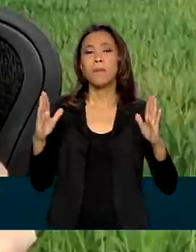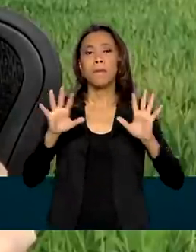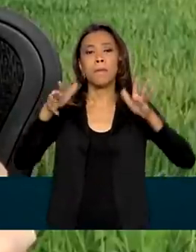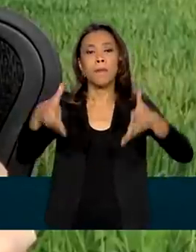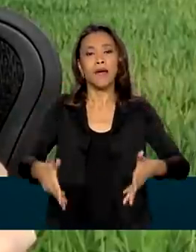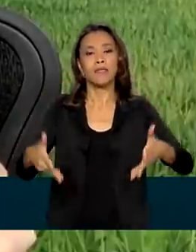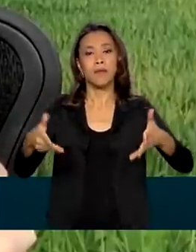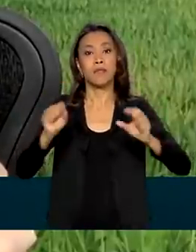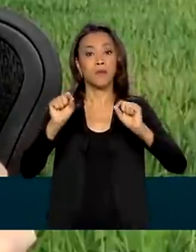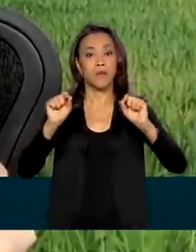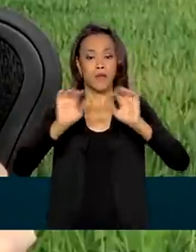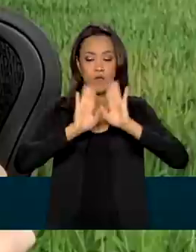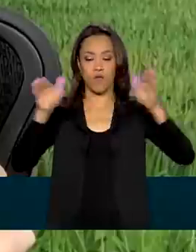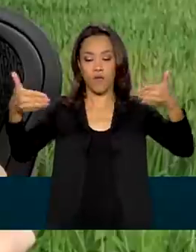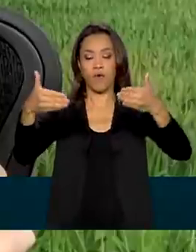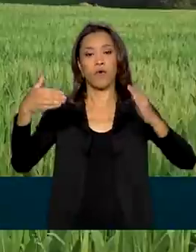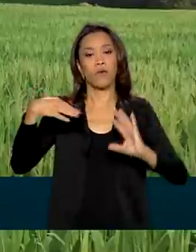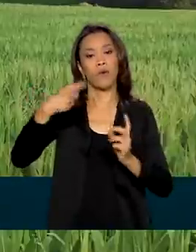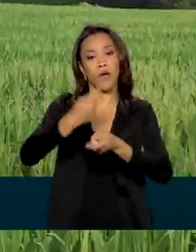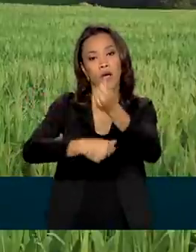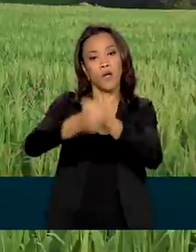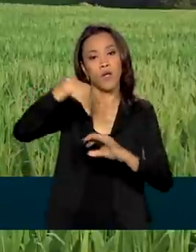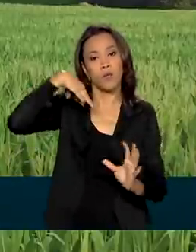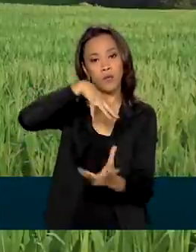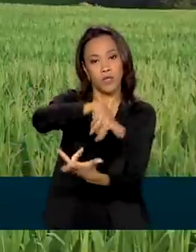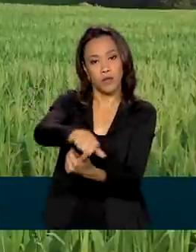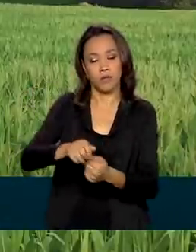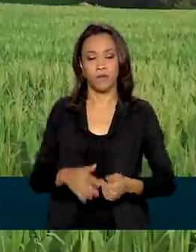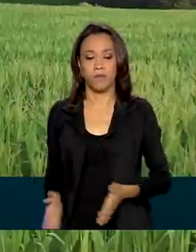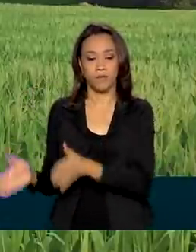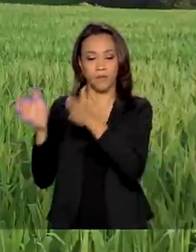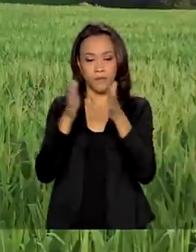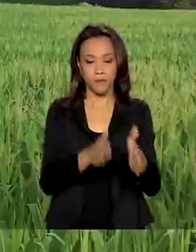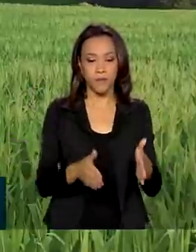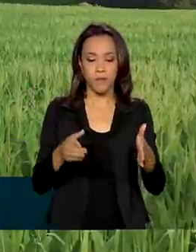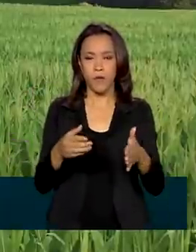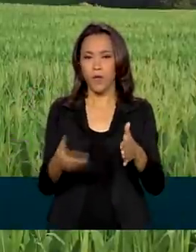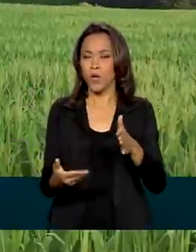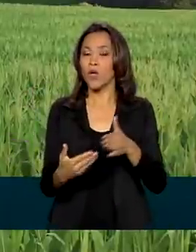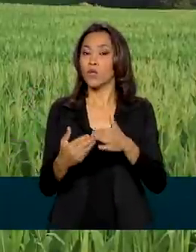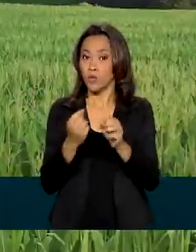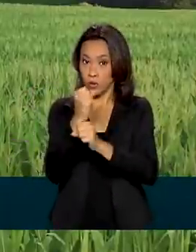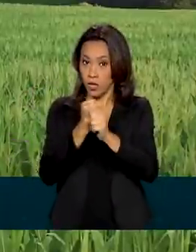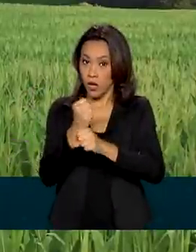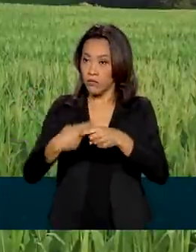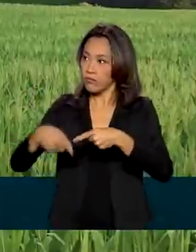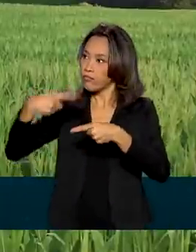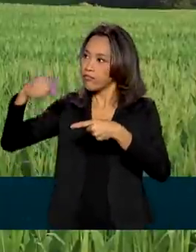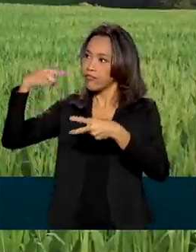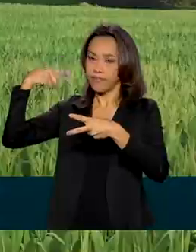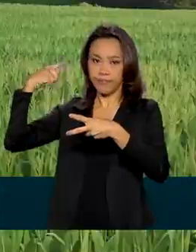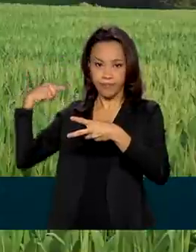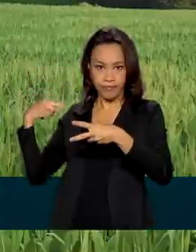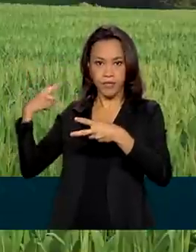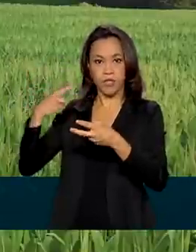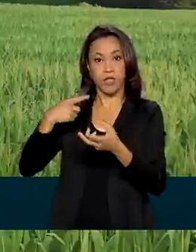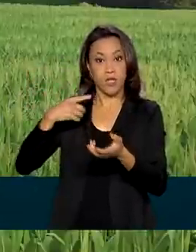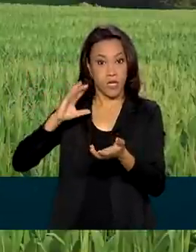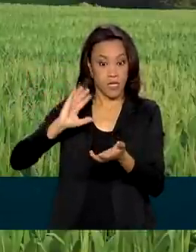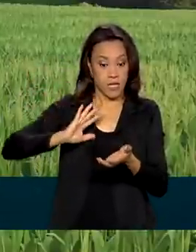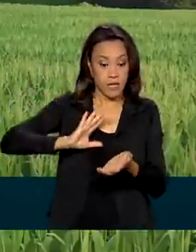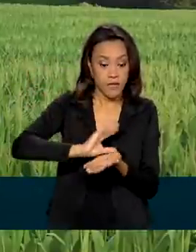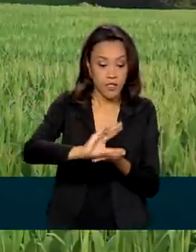online no Fórum Econômico Mundial. Nos últimos anos, os volumes de investimento também em agropecuária no Brasil têm